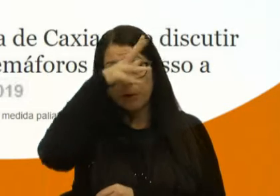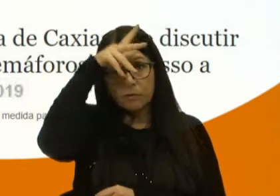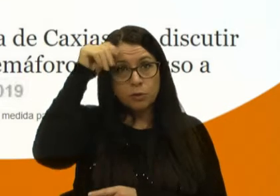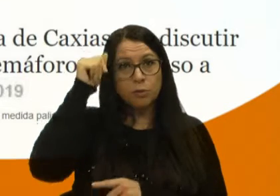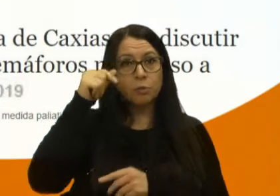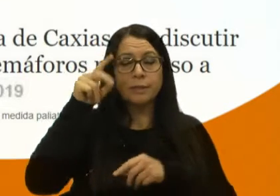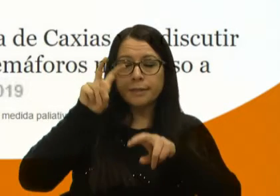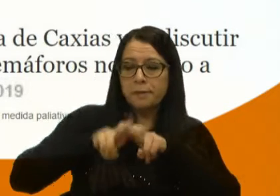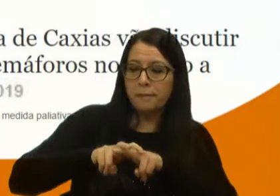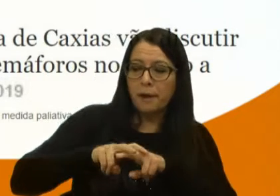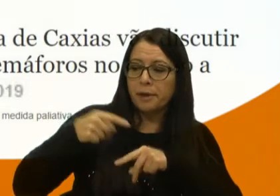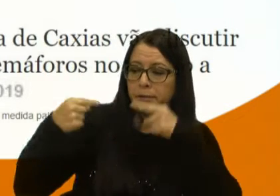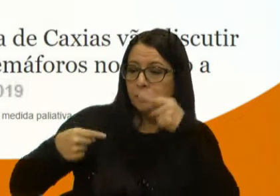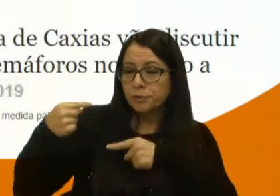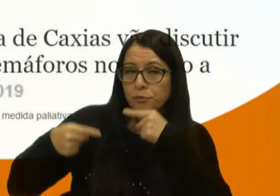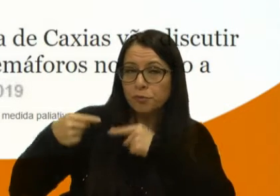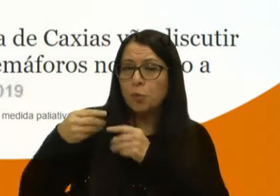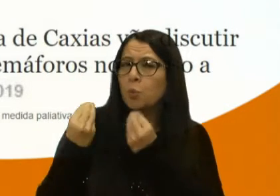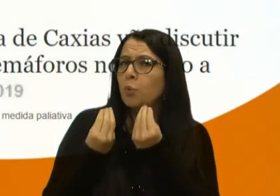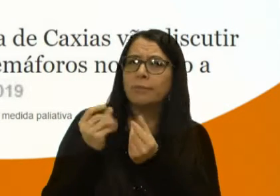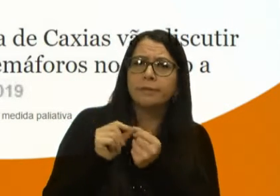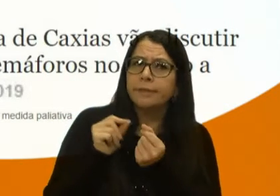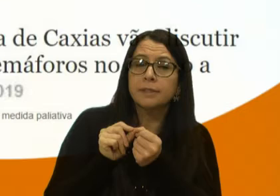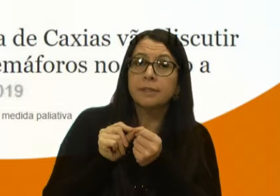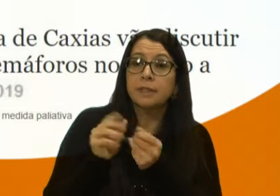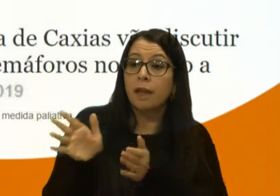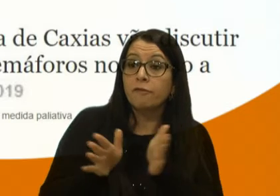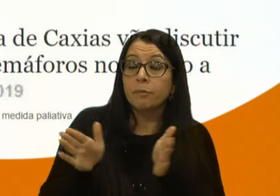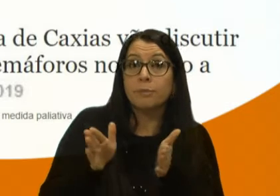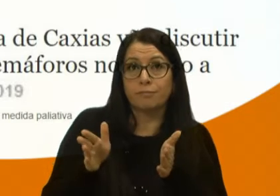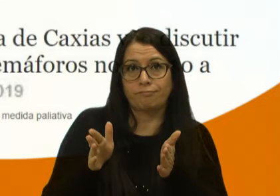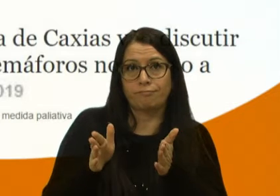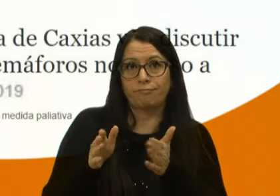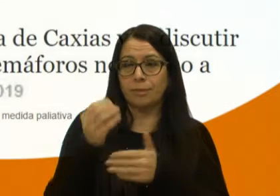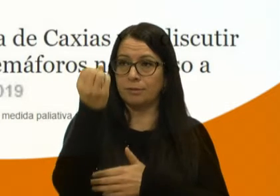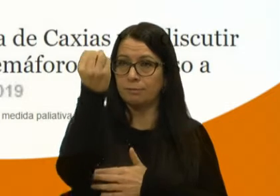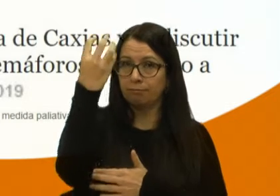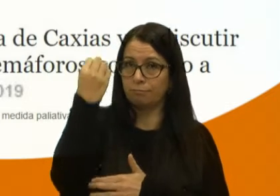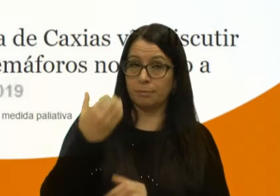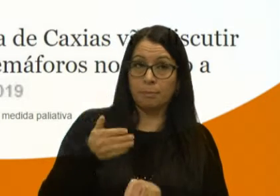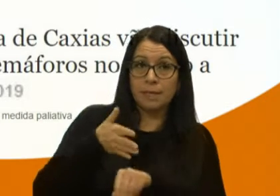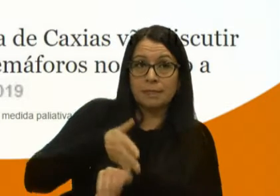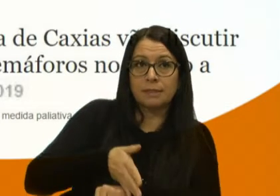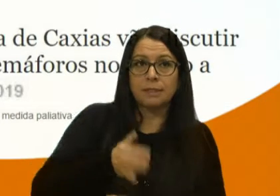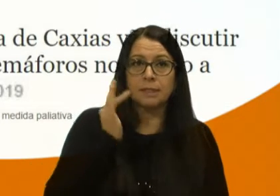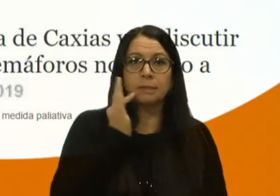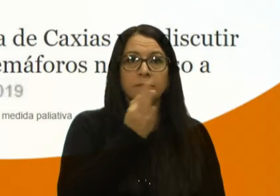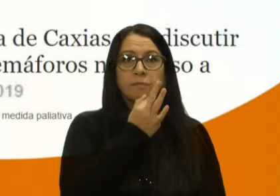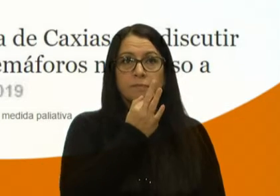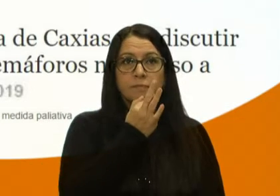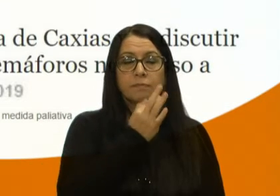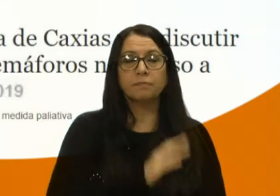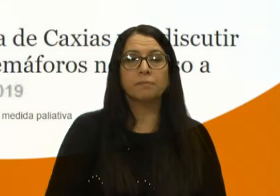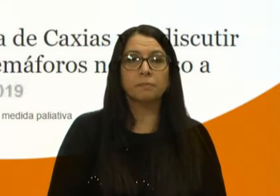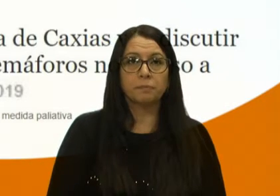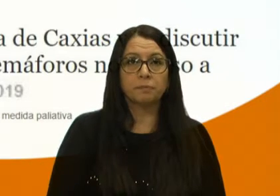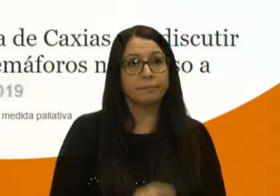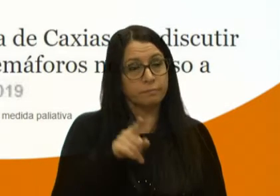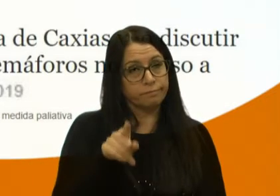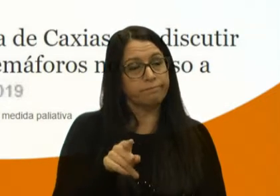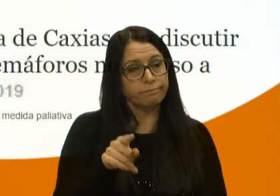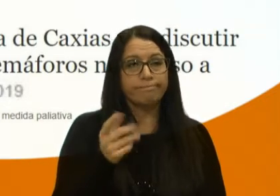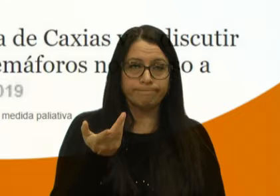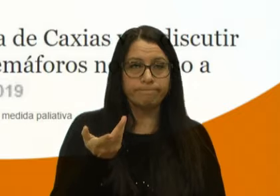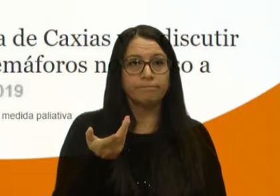sentarem e discutirem como é que ficaria a viabilidade de semáforos no acesso à Forqueta. Essa é uma